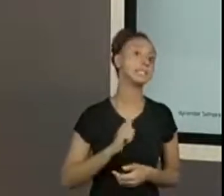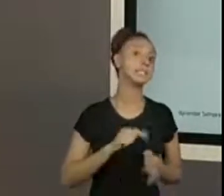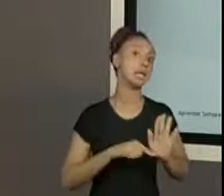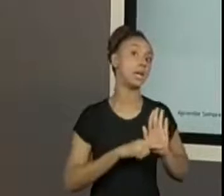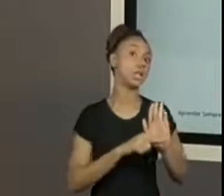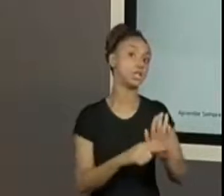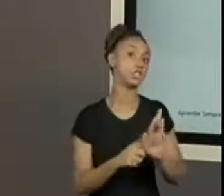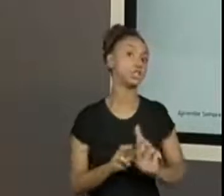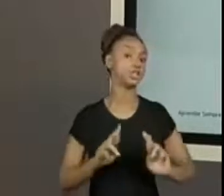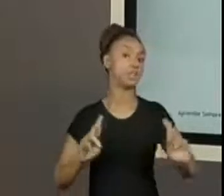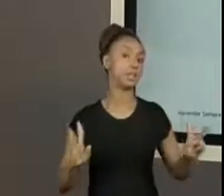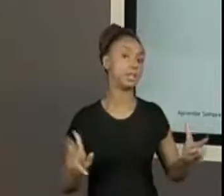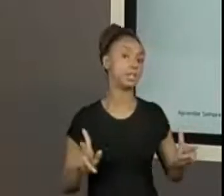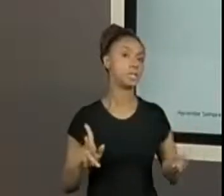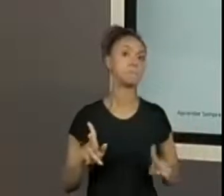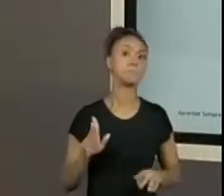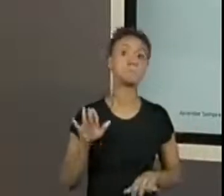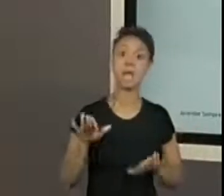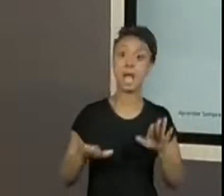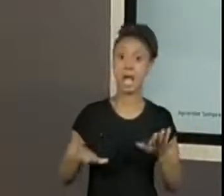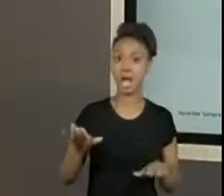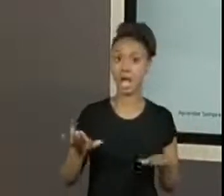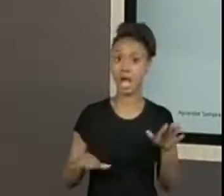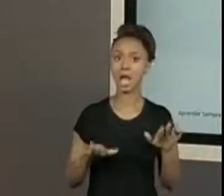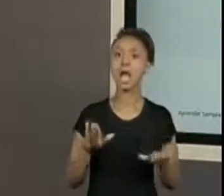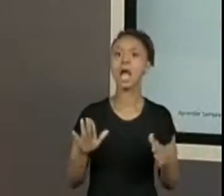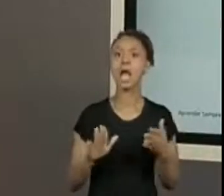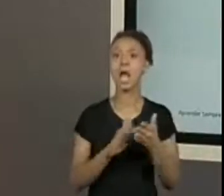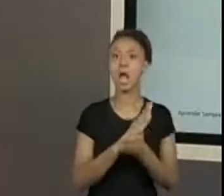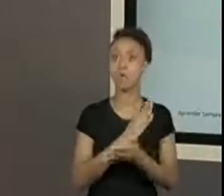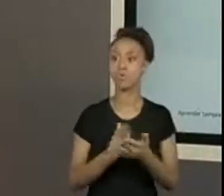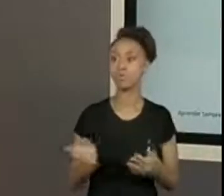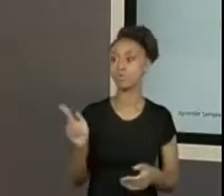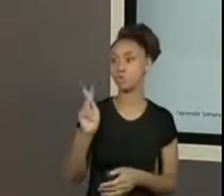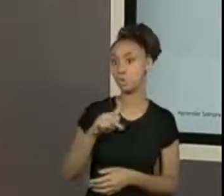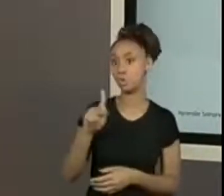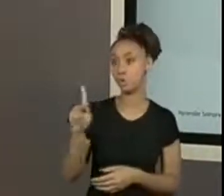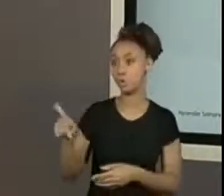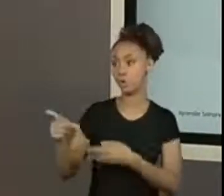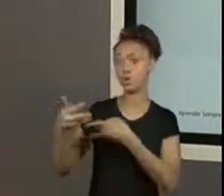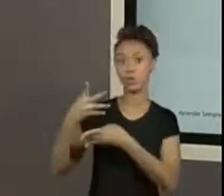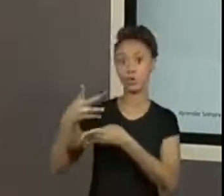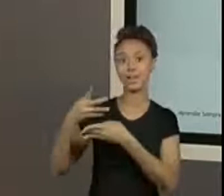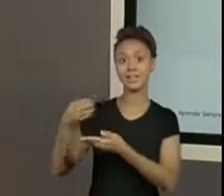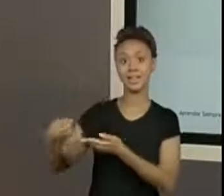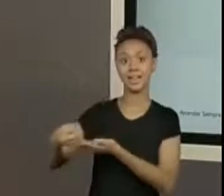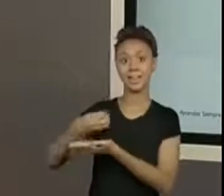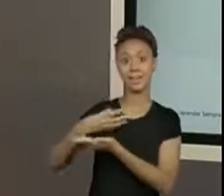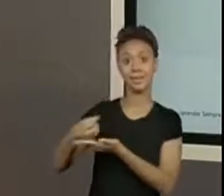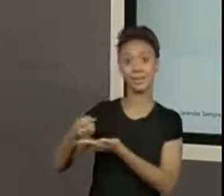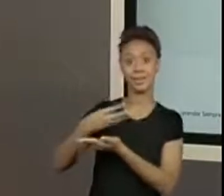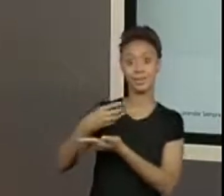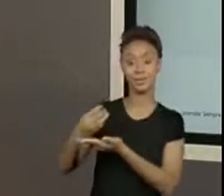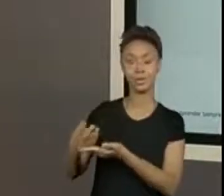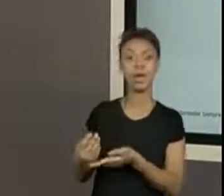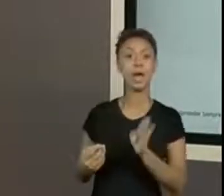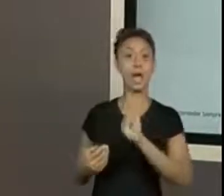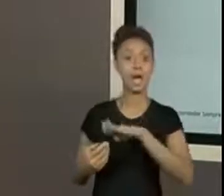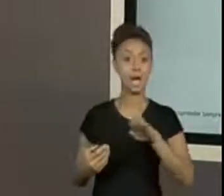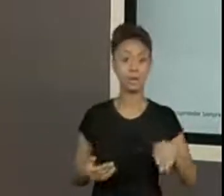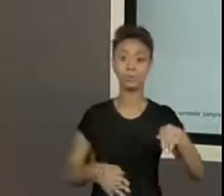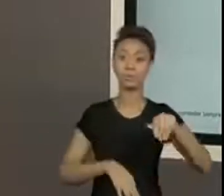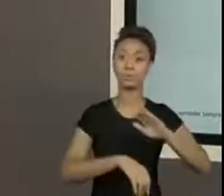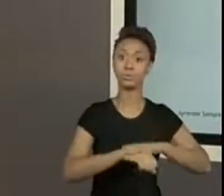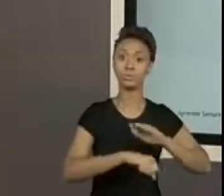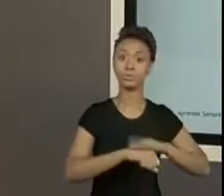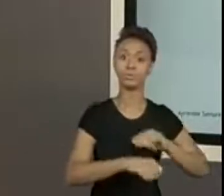como tiveram algumas quadrinhas que vieram pelas mãos dos professores, inclusive aluno escreveu para o professor trazer, olha que